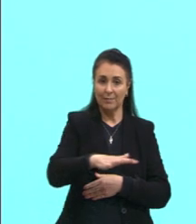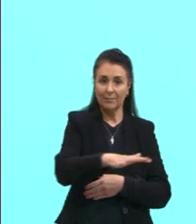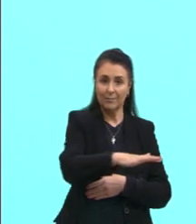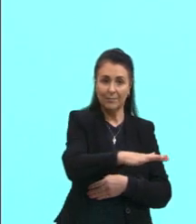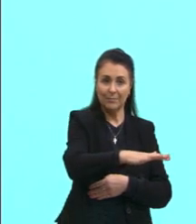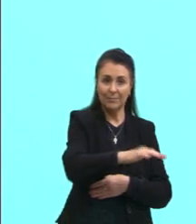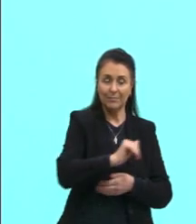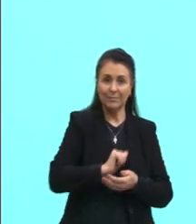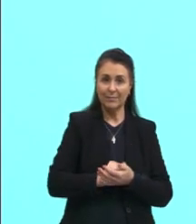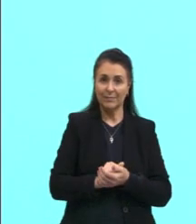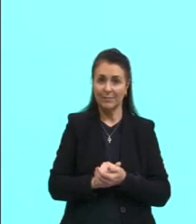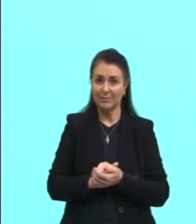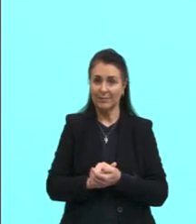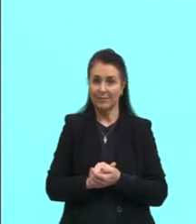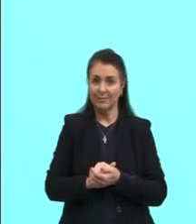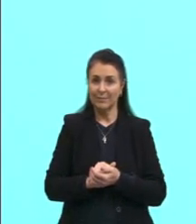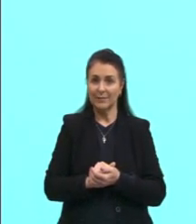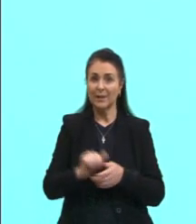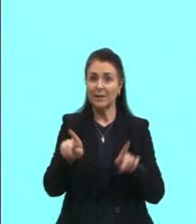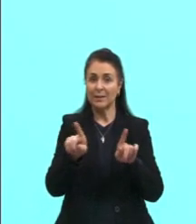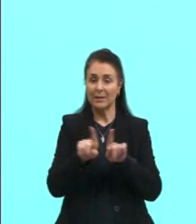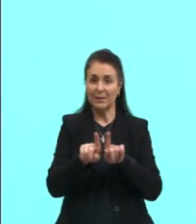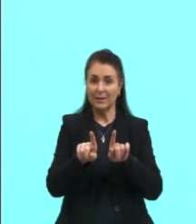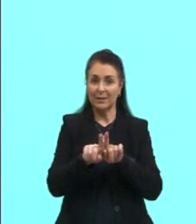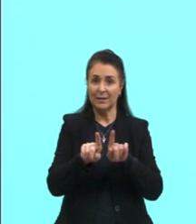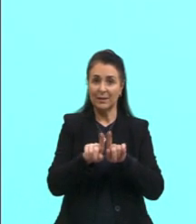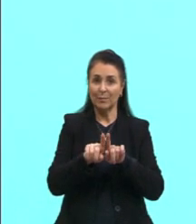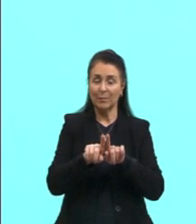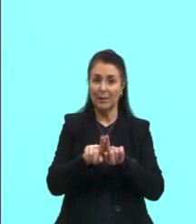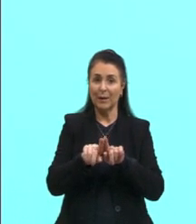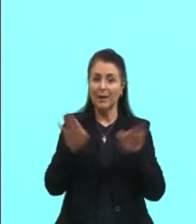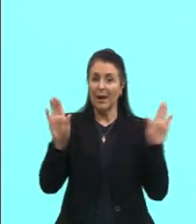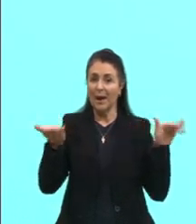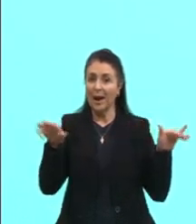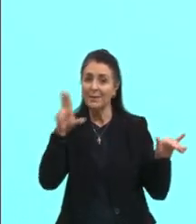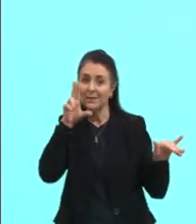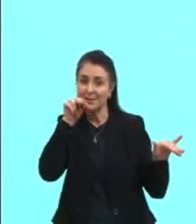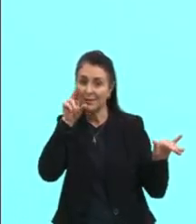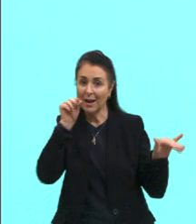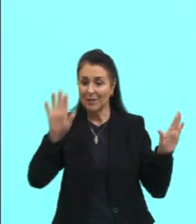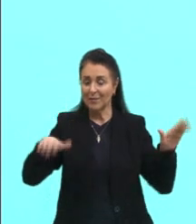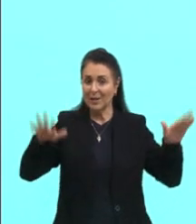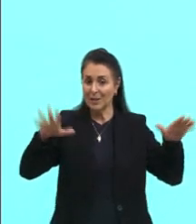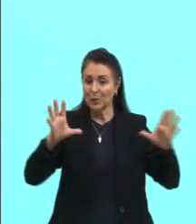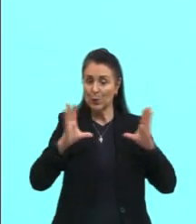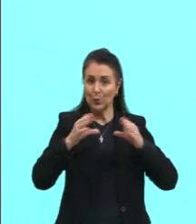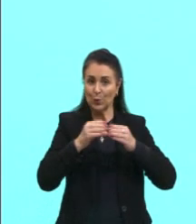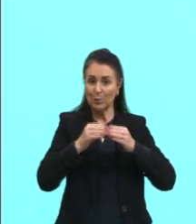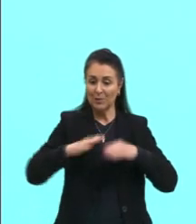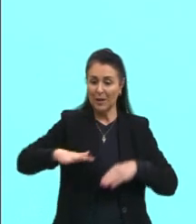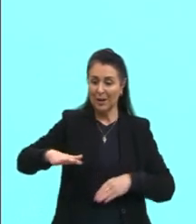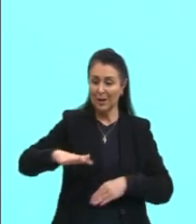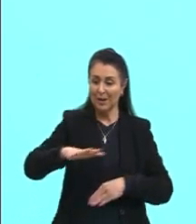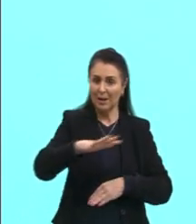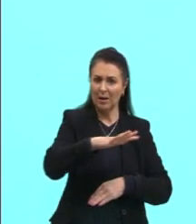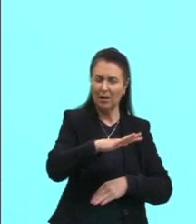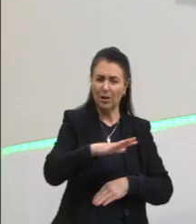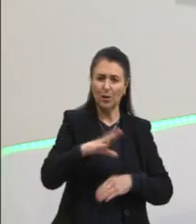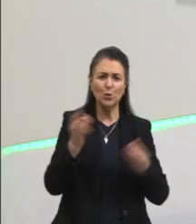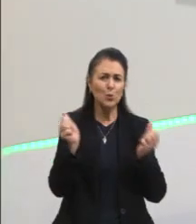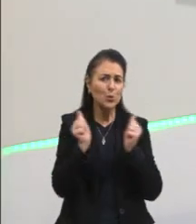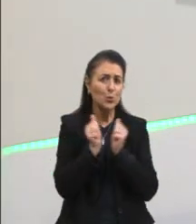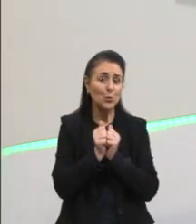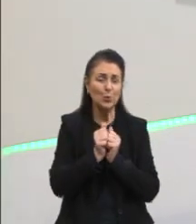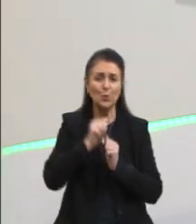né? Aqui. E aves. Os répteis vão estar aqui juntinho com as aves, ó.